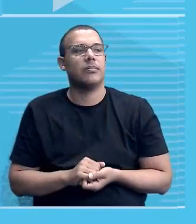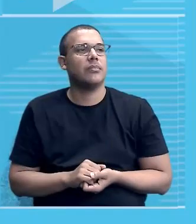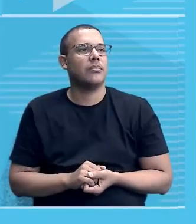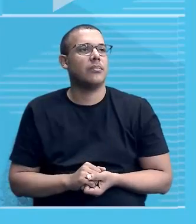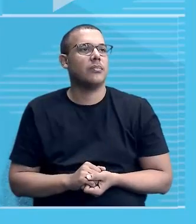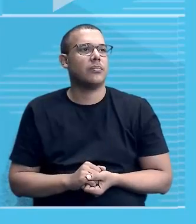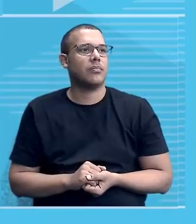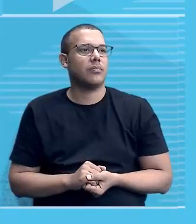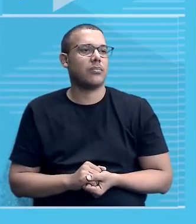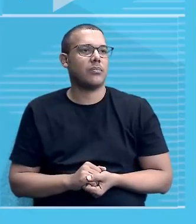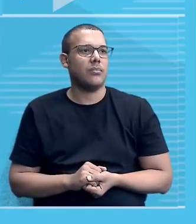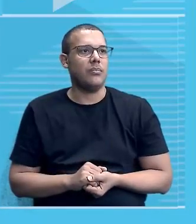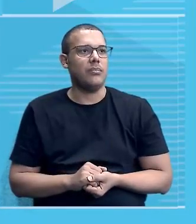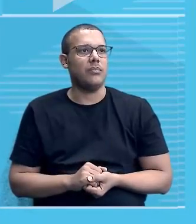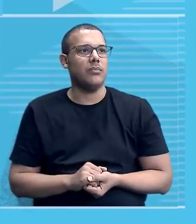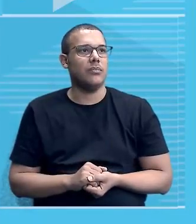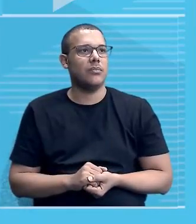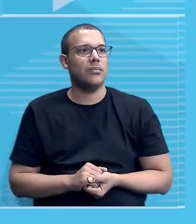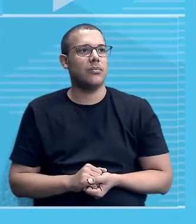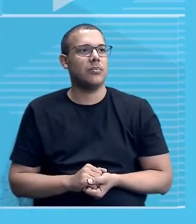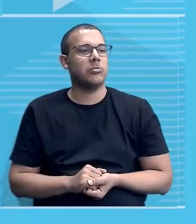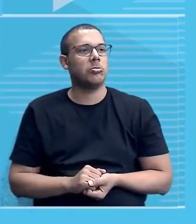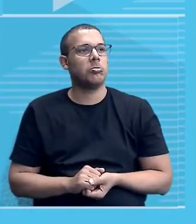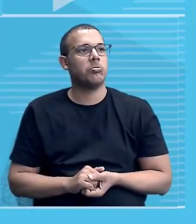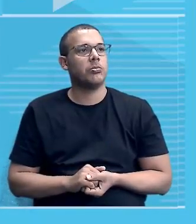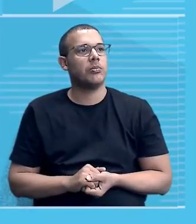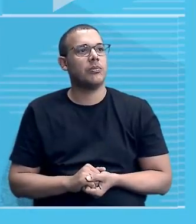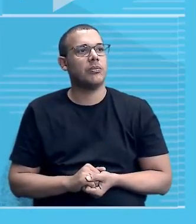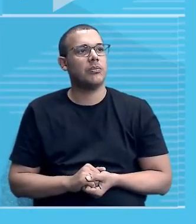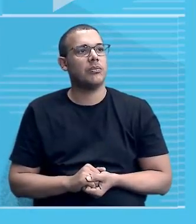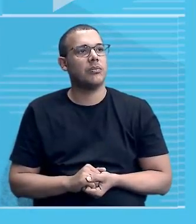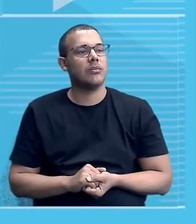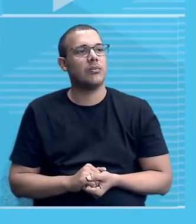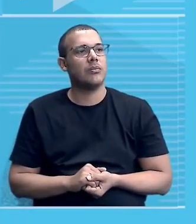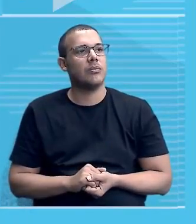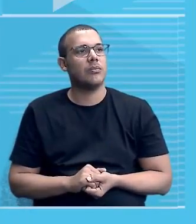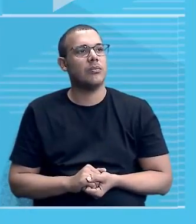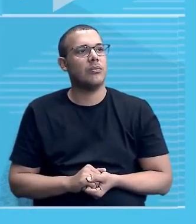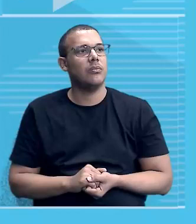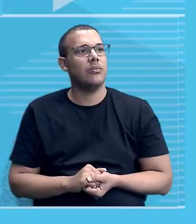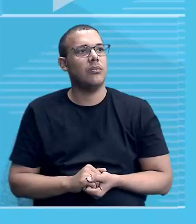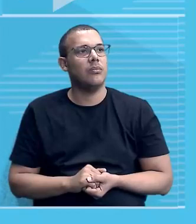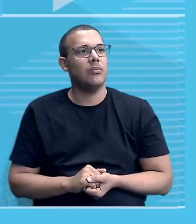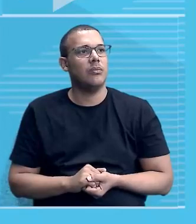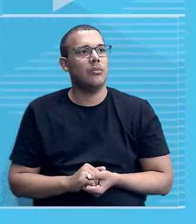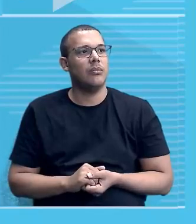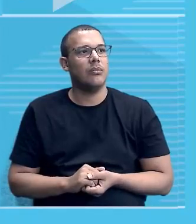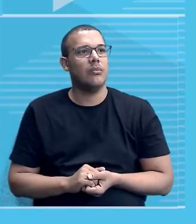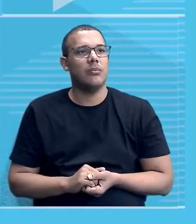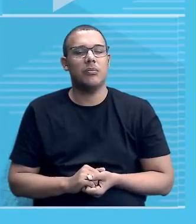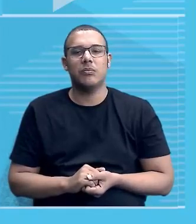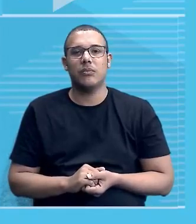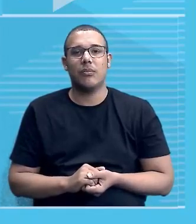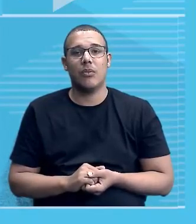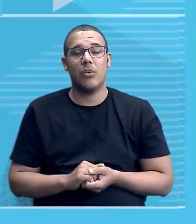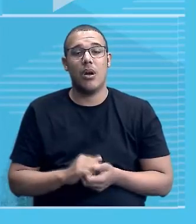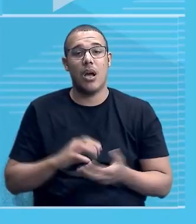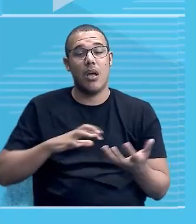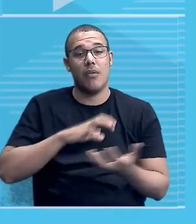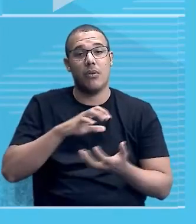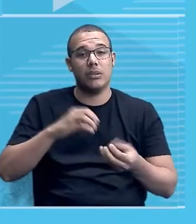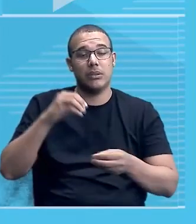a ser questionado, no caso da do Sudão, voltando aqui para o Sudão, após o início da Revolução Urabista no Egito. Nós